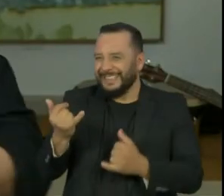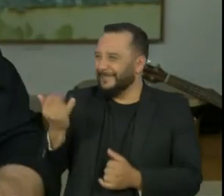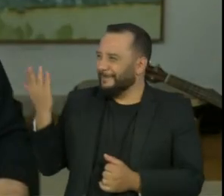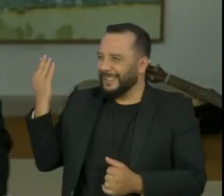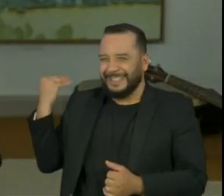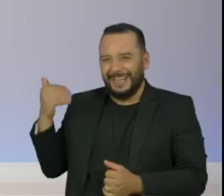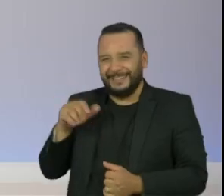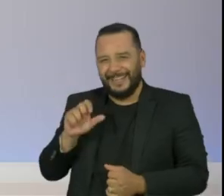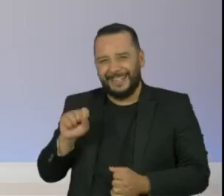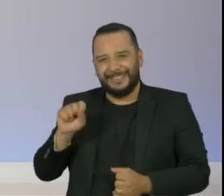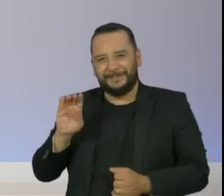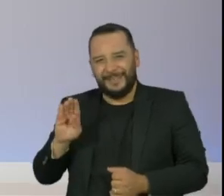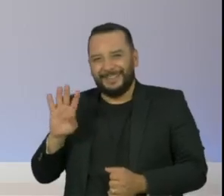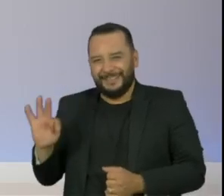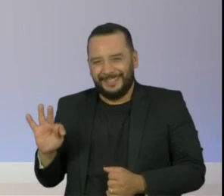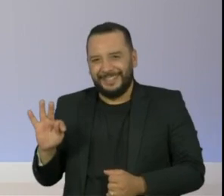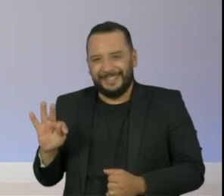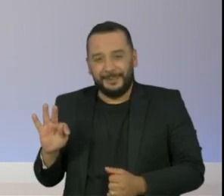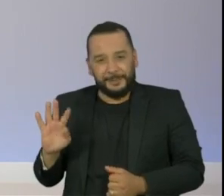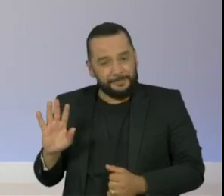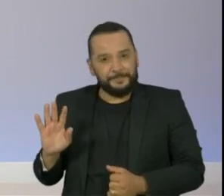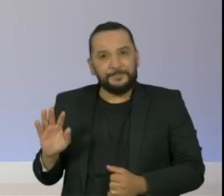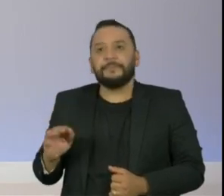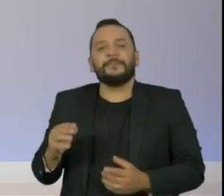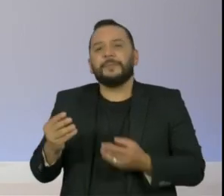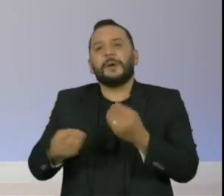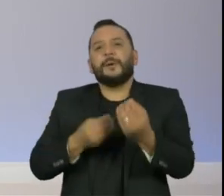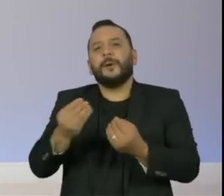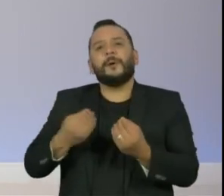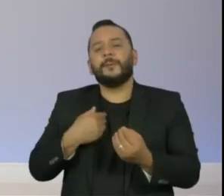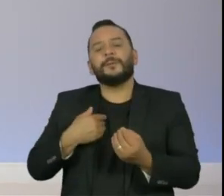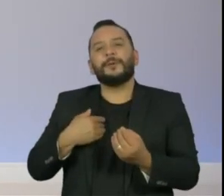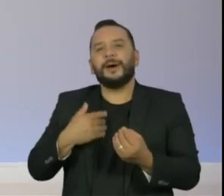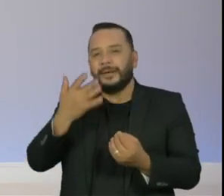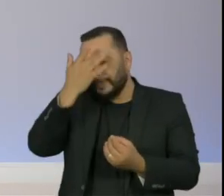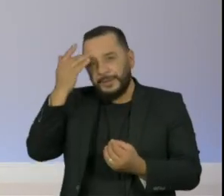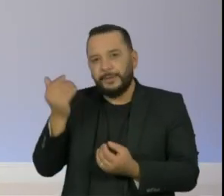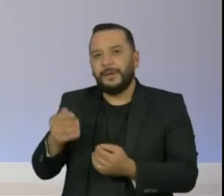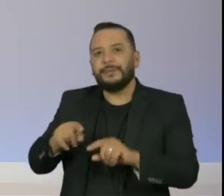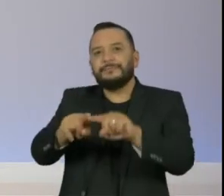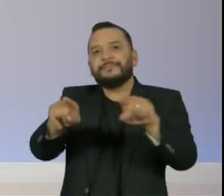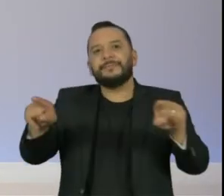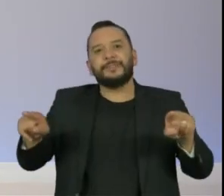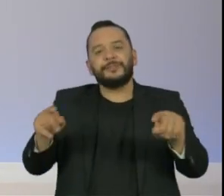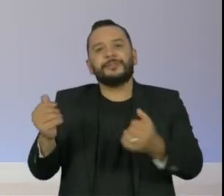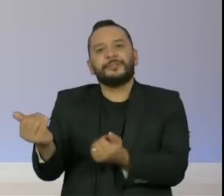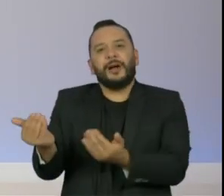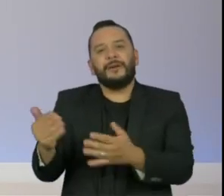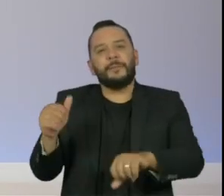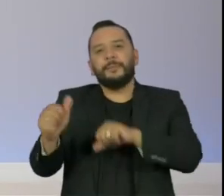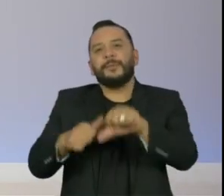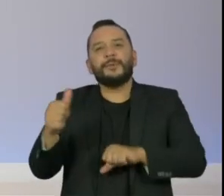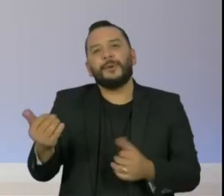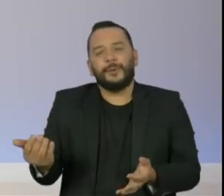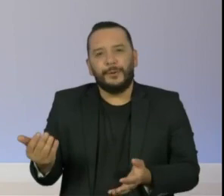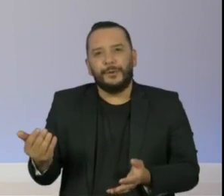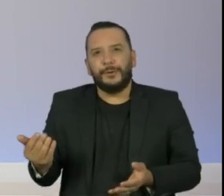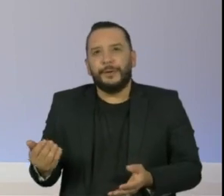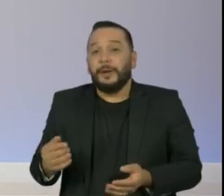Eu não sei se eu estiver errada, você me corrija, eu queria saber em que esse público mudou ali. Por que ele tem um comportamento tão